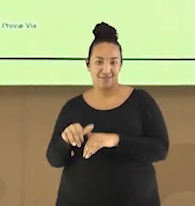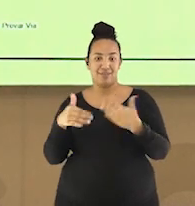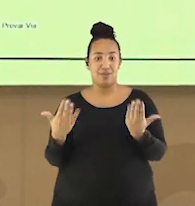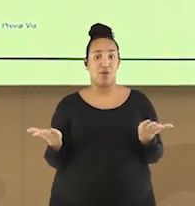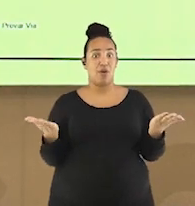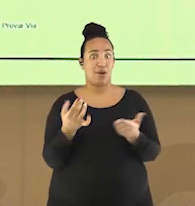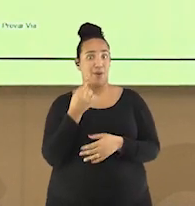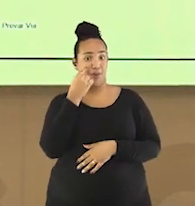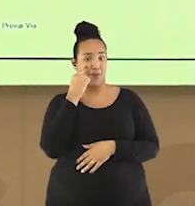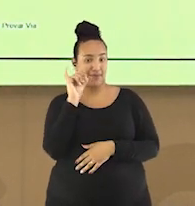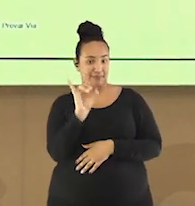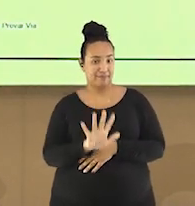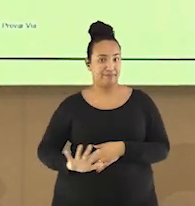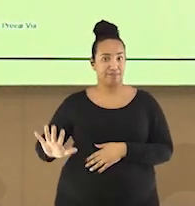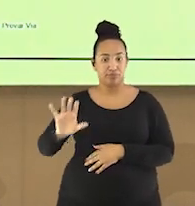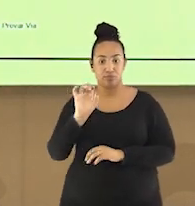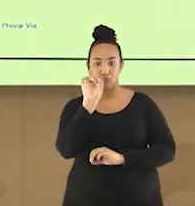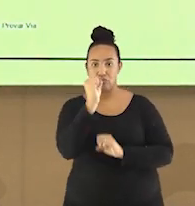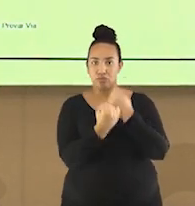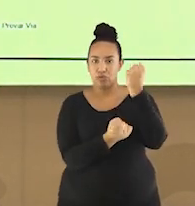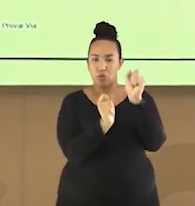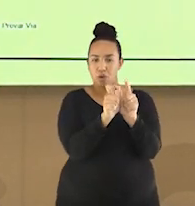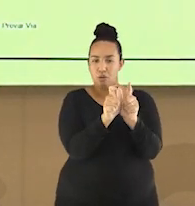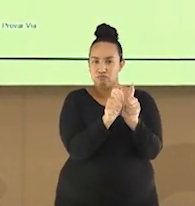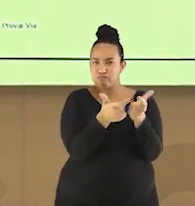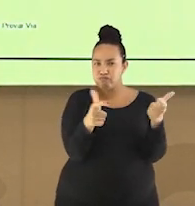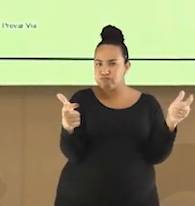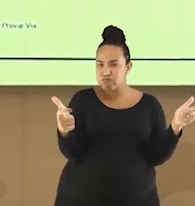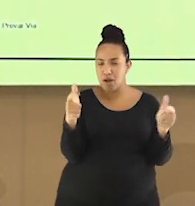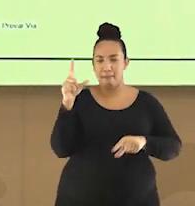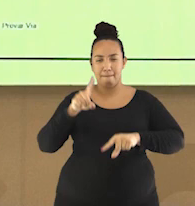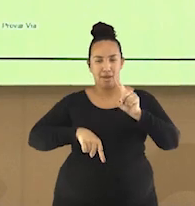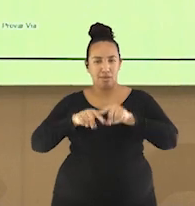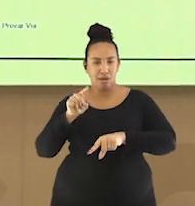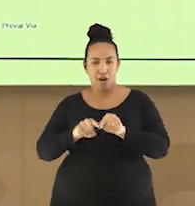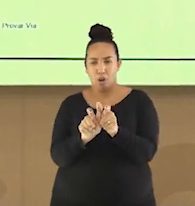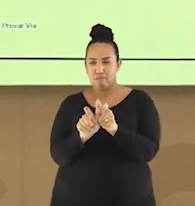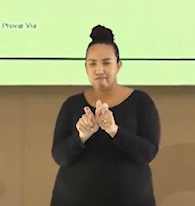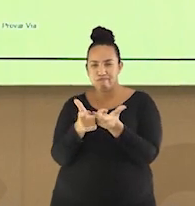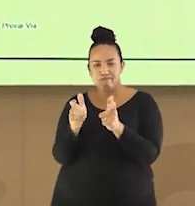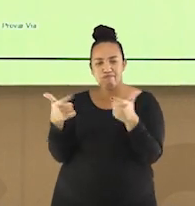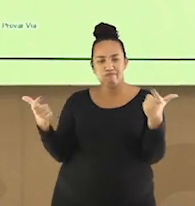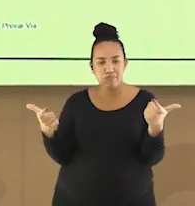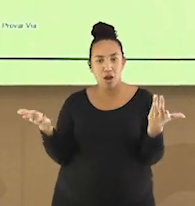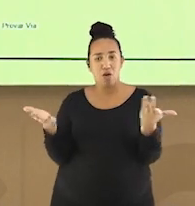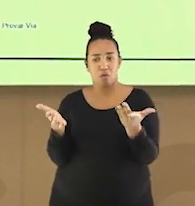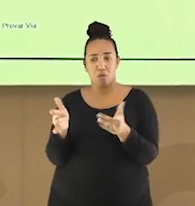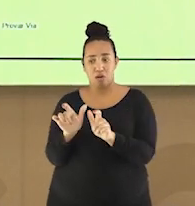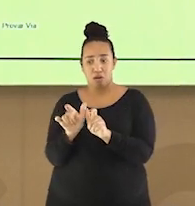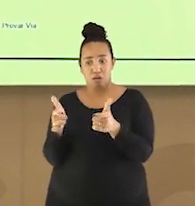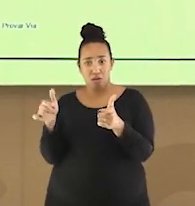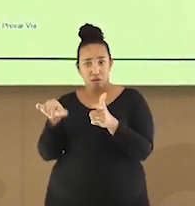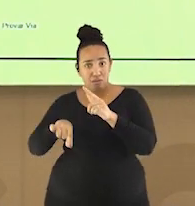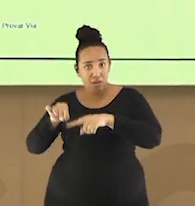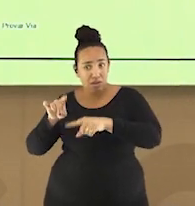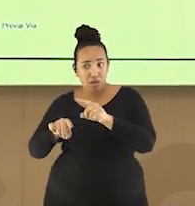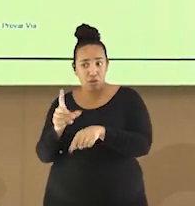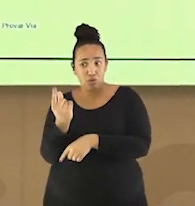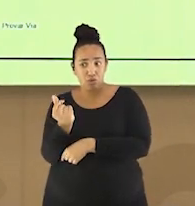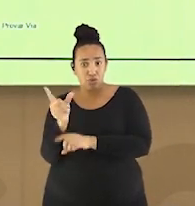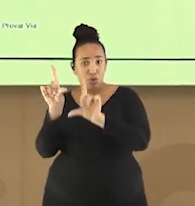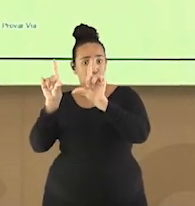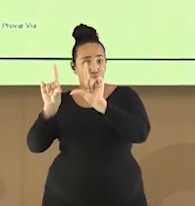tempo. As indústrias crescem, produzem mais mercadorias, o valor dessas mercadorias cai, e